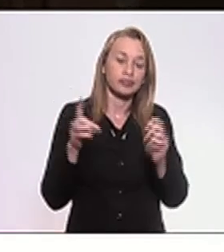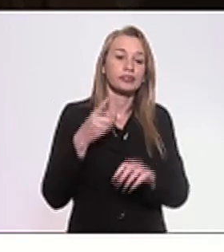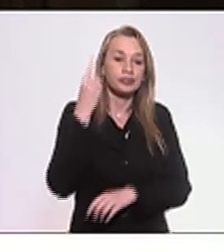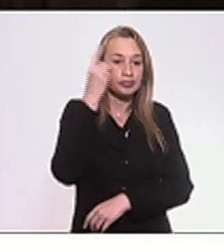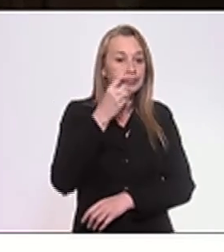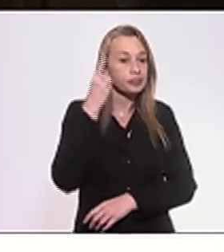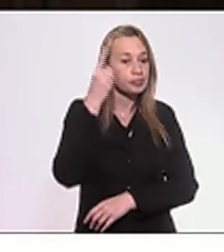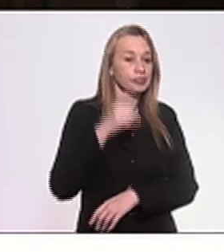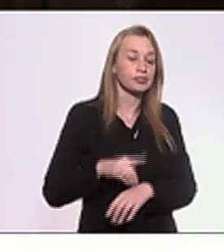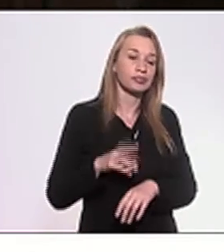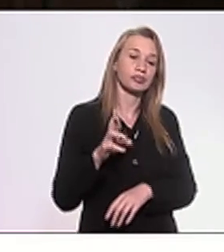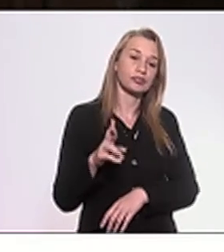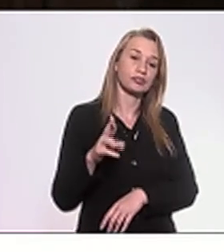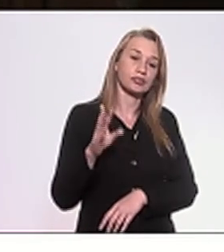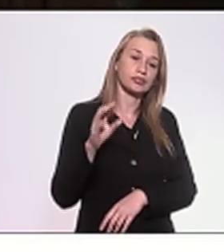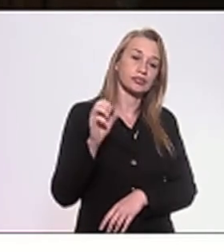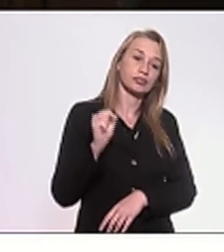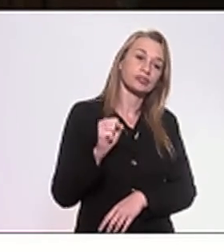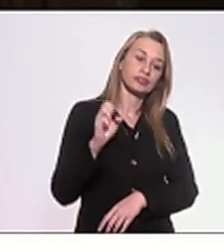deputado doutor Serginho.